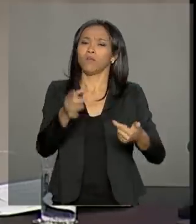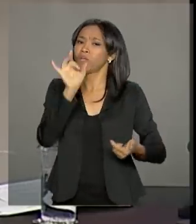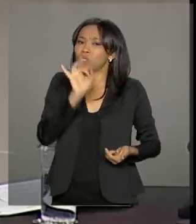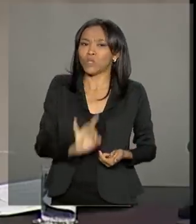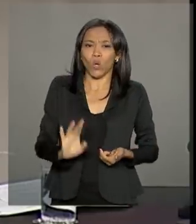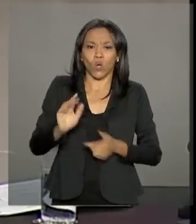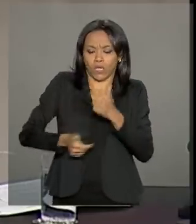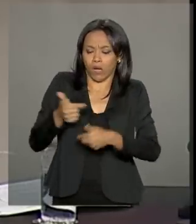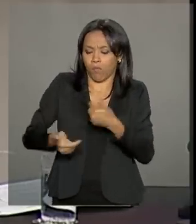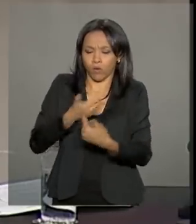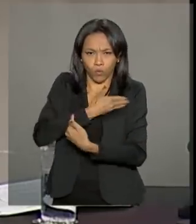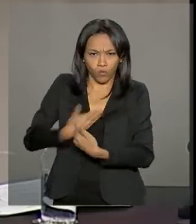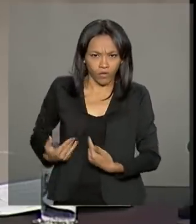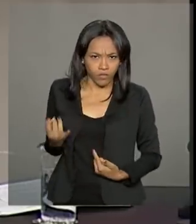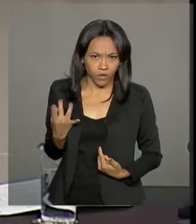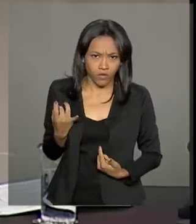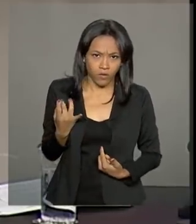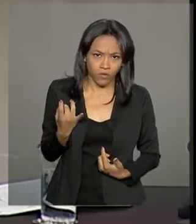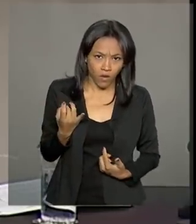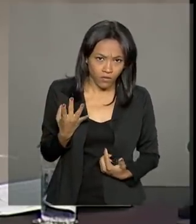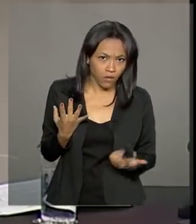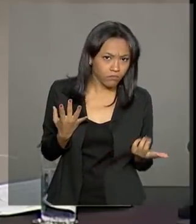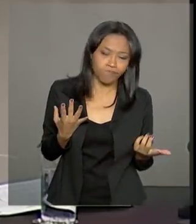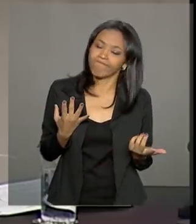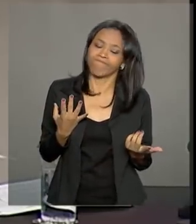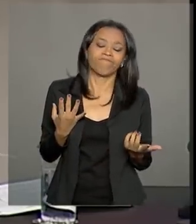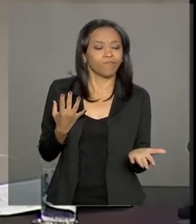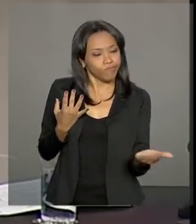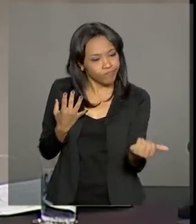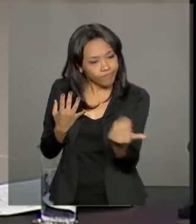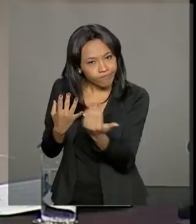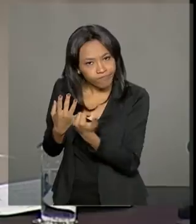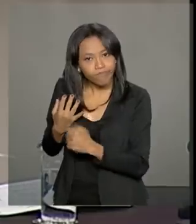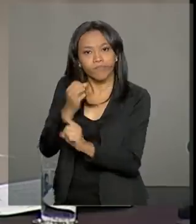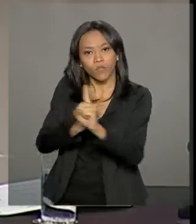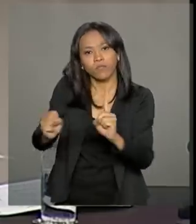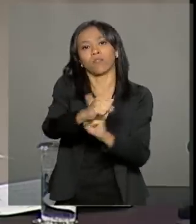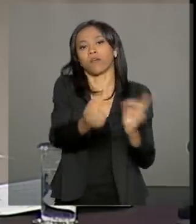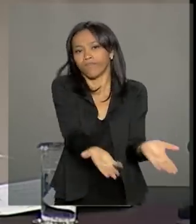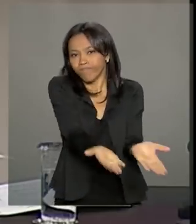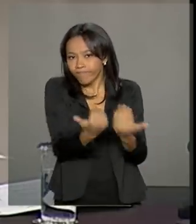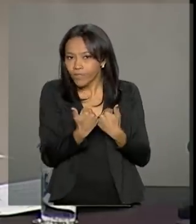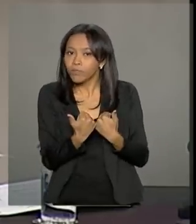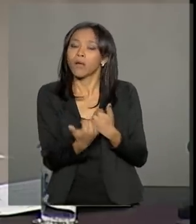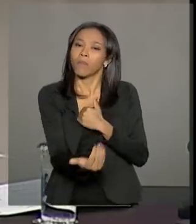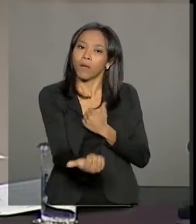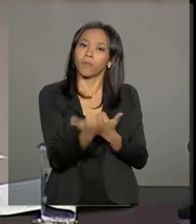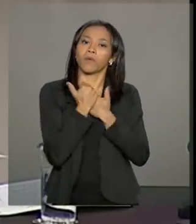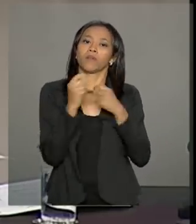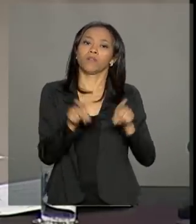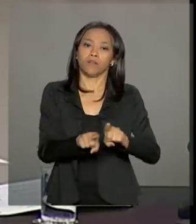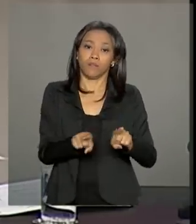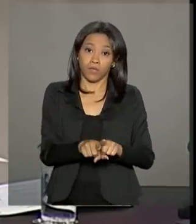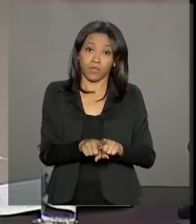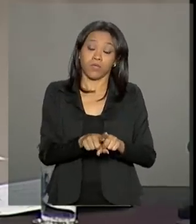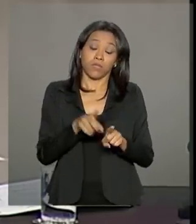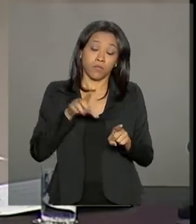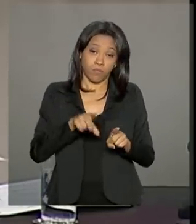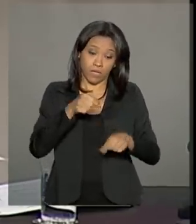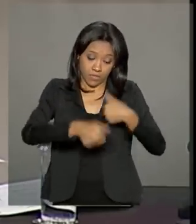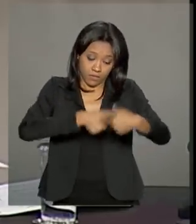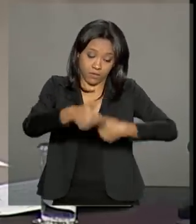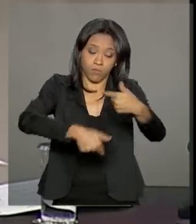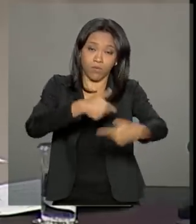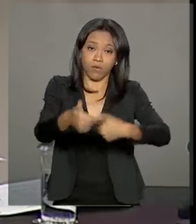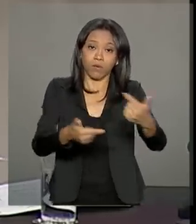público não será suficiente. Precisamos envolver toda a sociedade. E para dar um primeiro passo nesse enganjamento da sociedade,